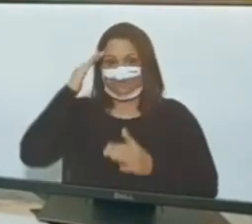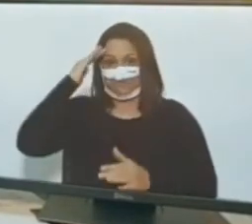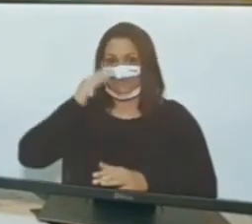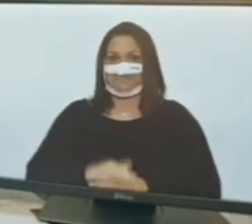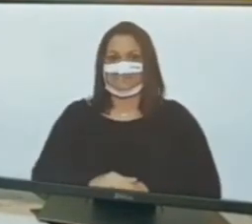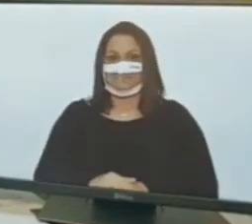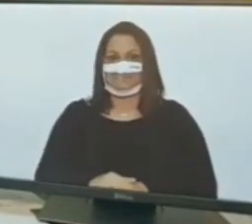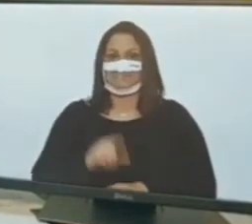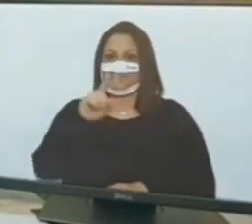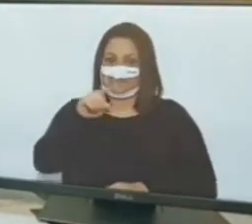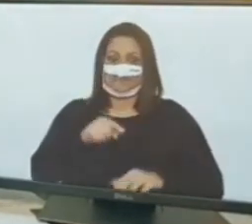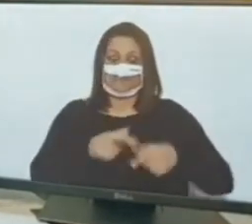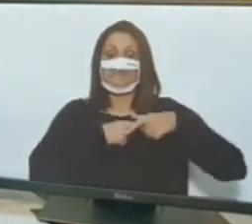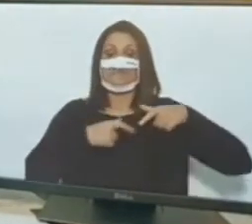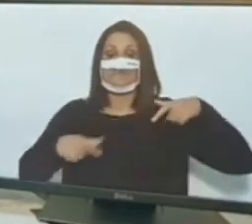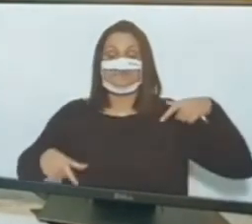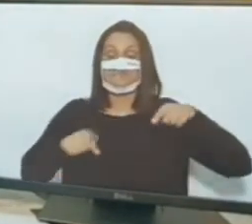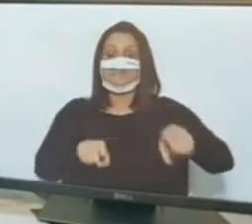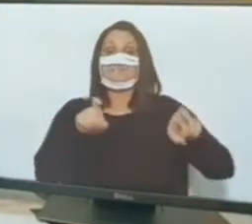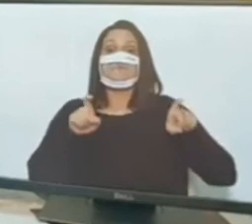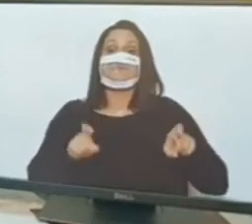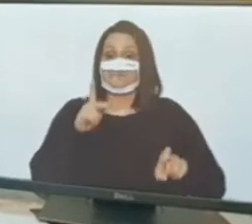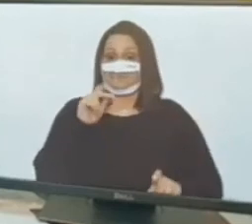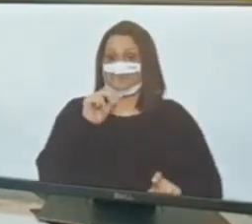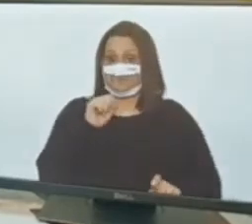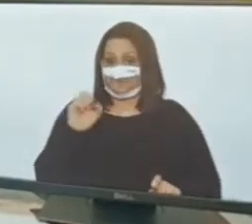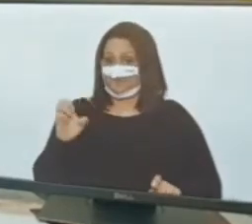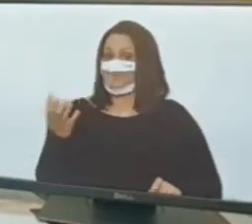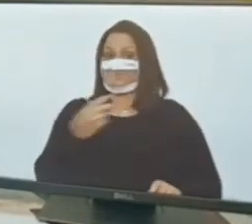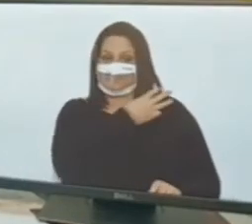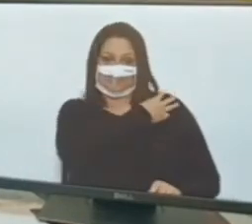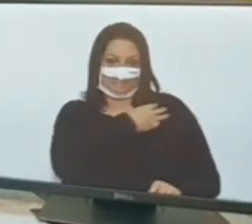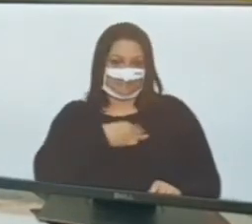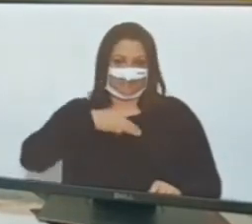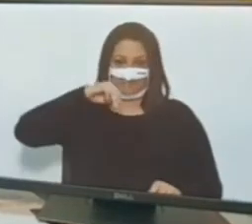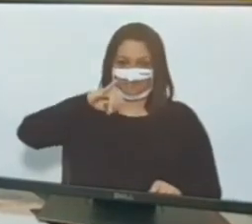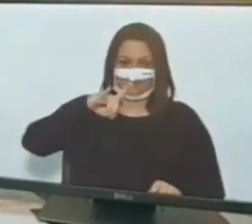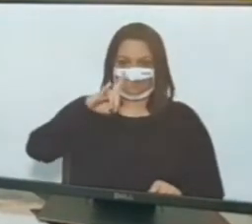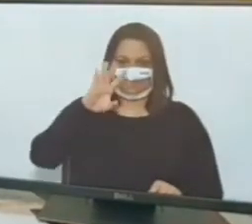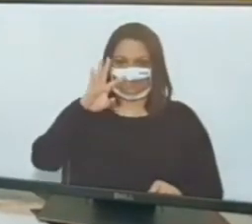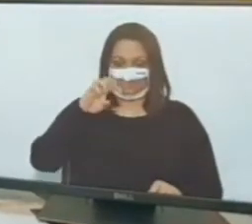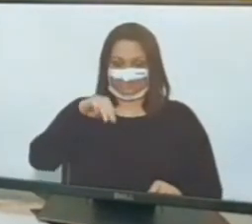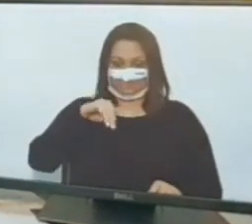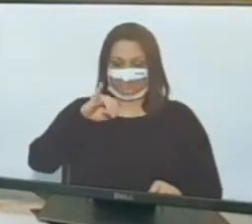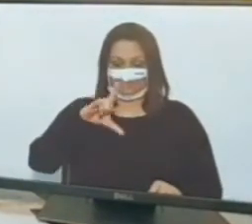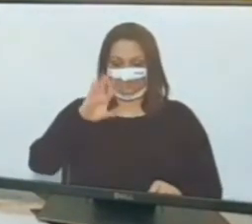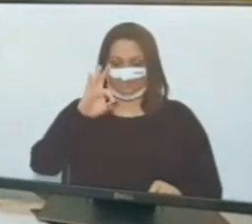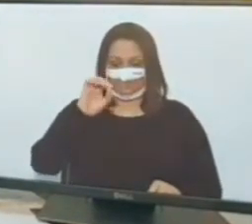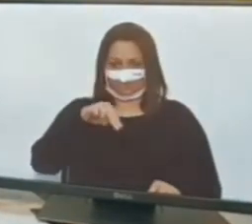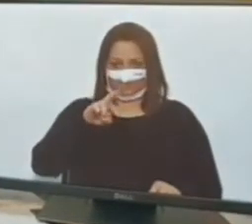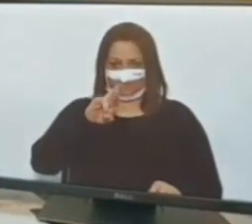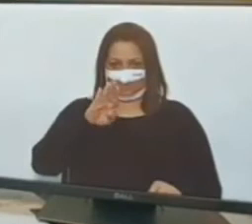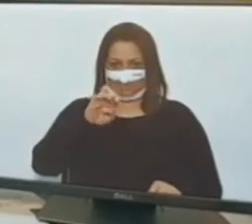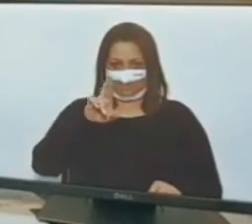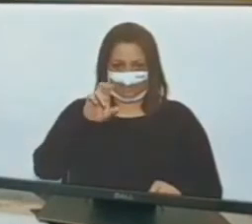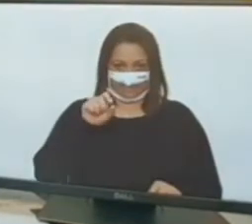trate como militar. Se bem que não tem problema nenhum. Nada em meta nenhum. O nosso ministro, Milton Ribeiro, fez o CPR. De onde? São